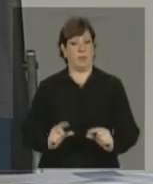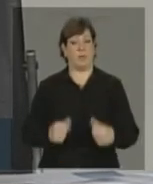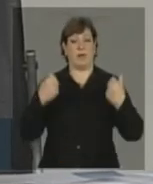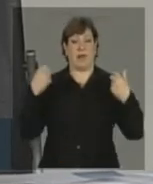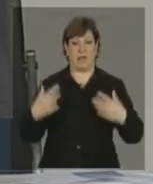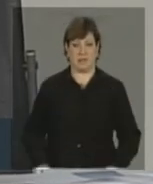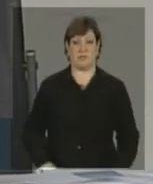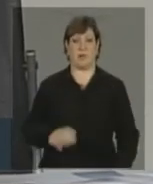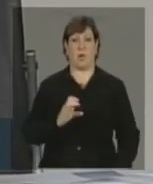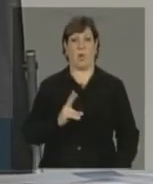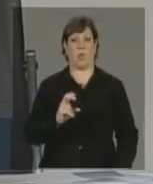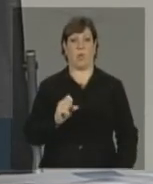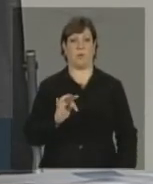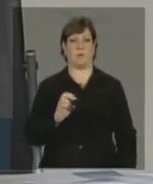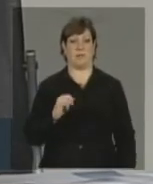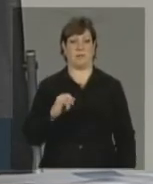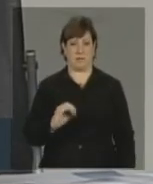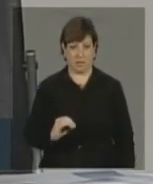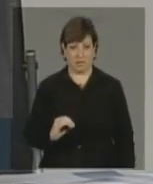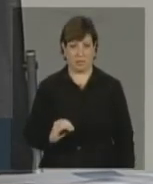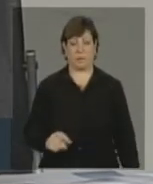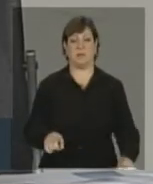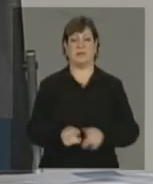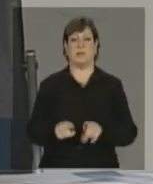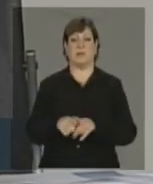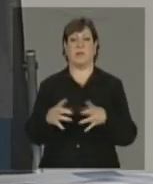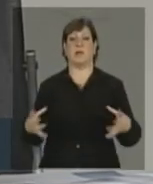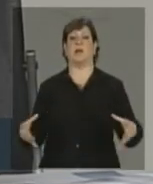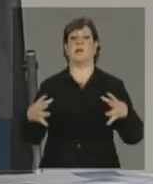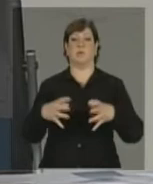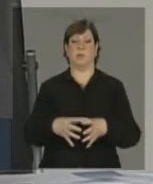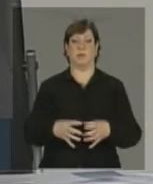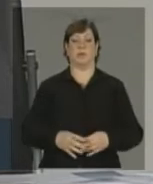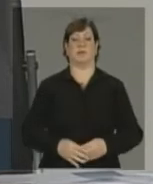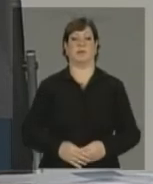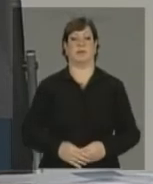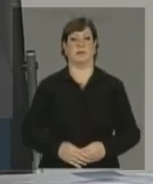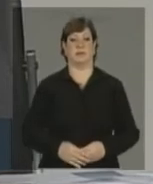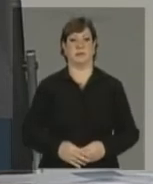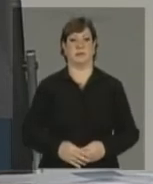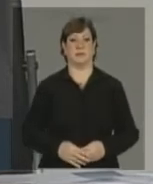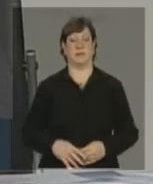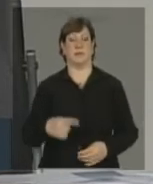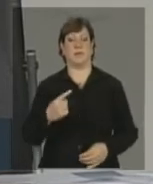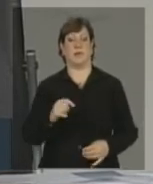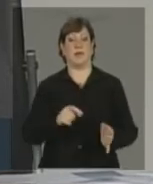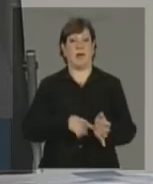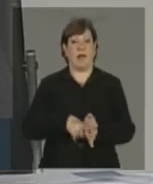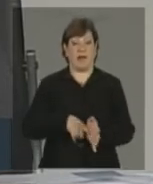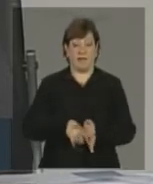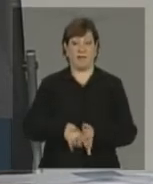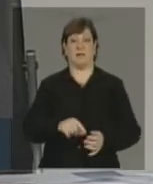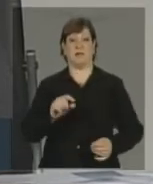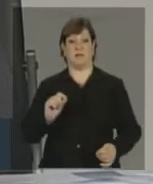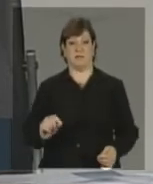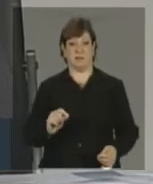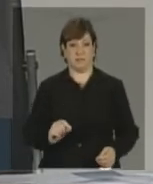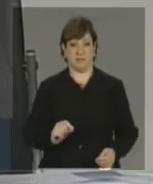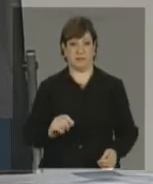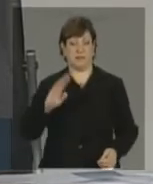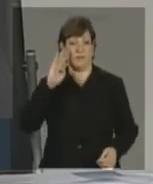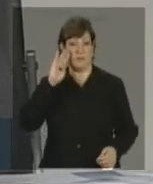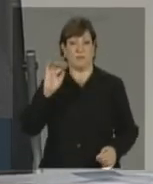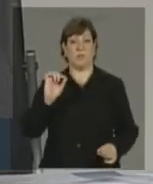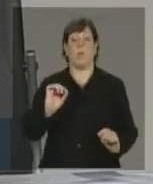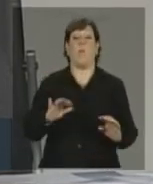despesas de custeio, inclui uma avaliação sobre qual